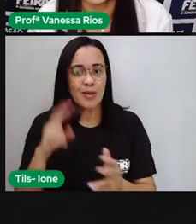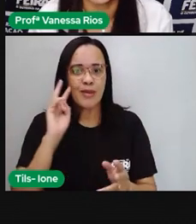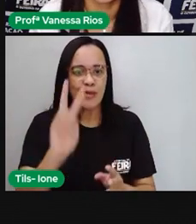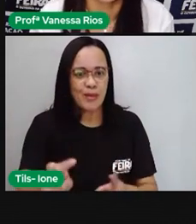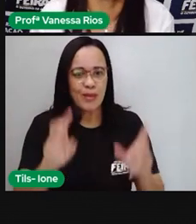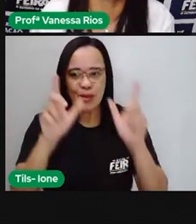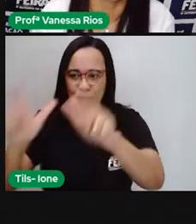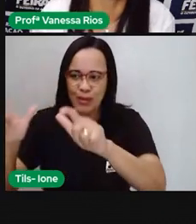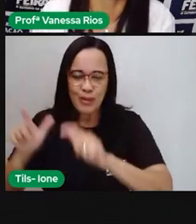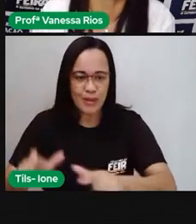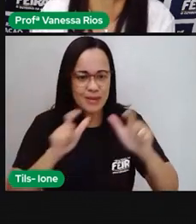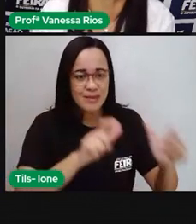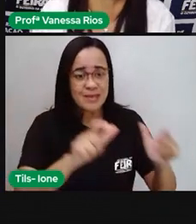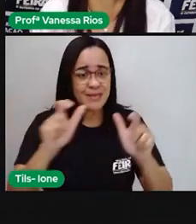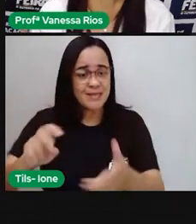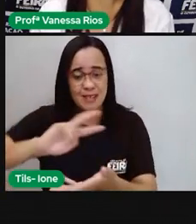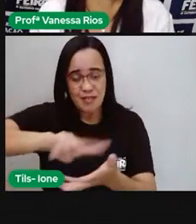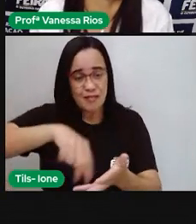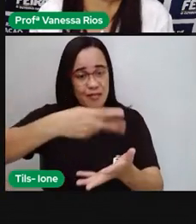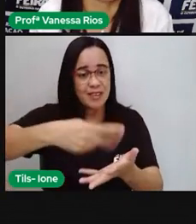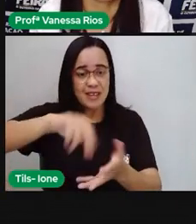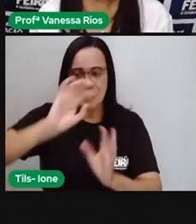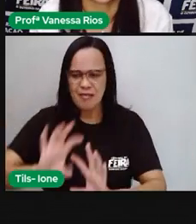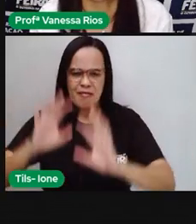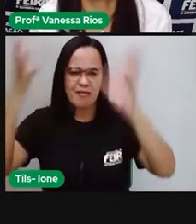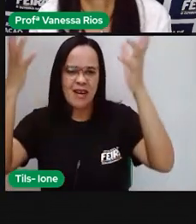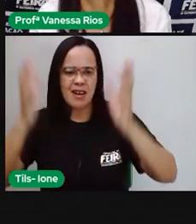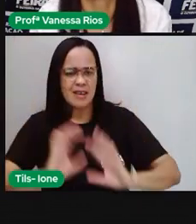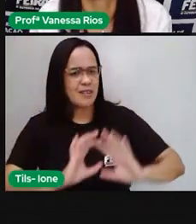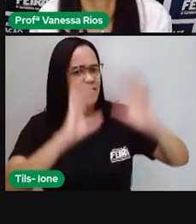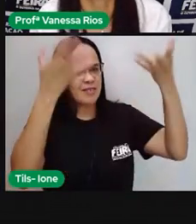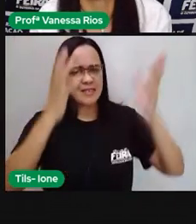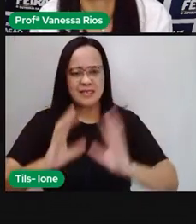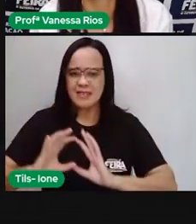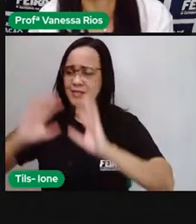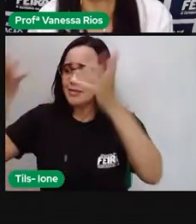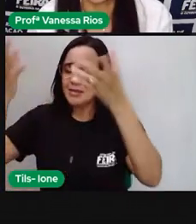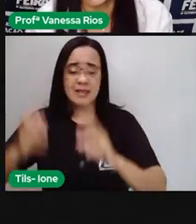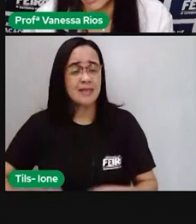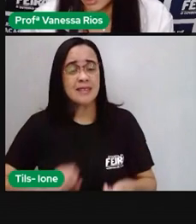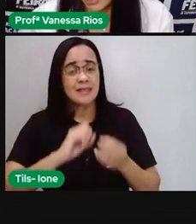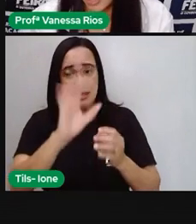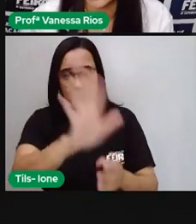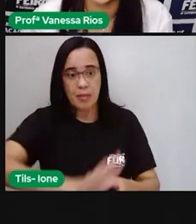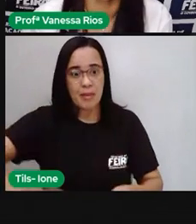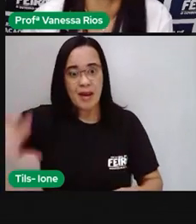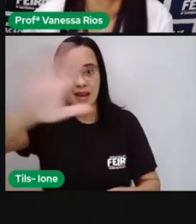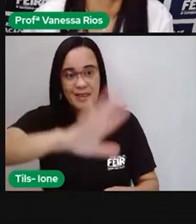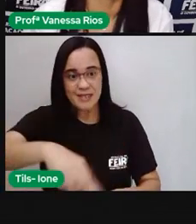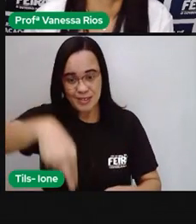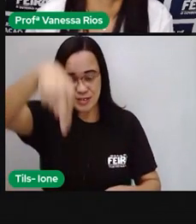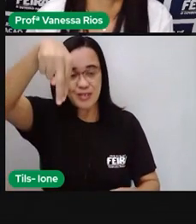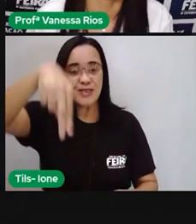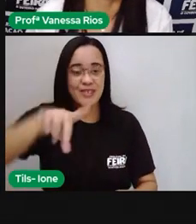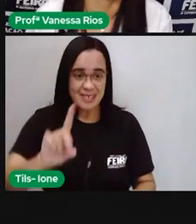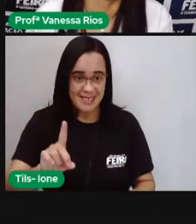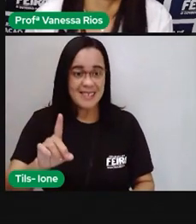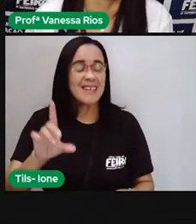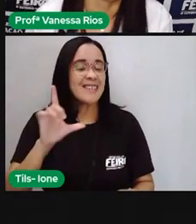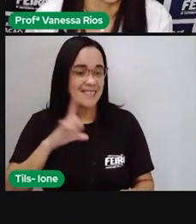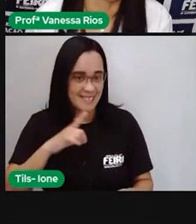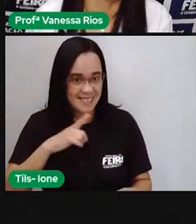lugares, aspectos que acontecem em festas e tradições que estão espalhadas aí pelo nordeste inteiro.